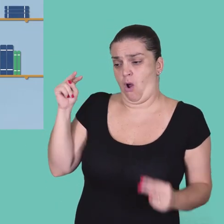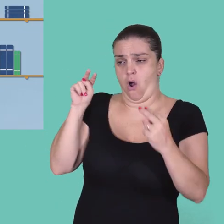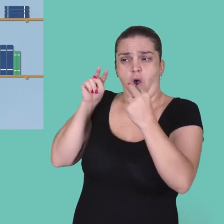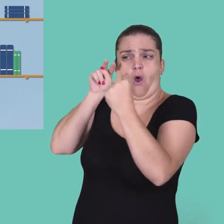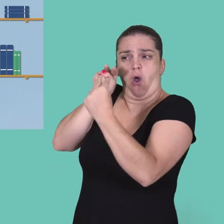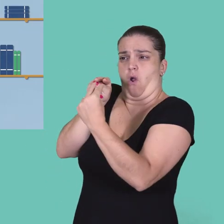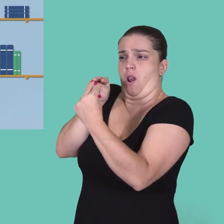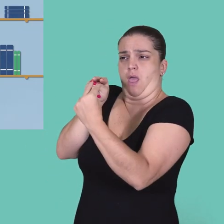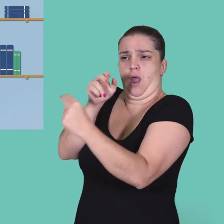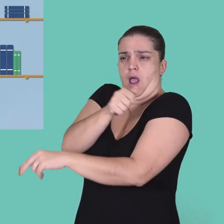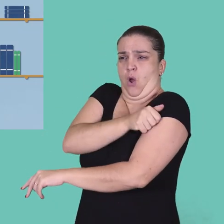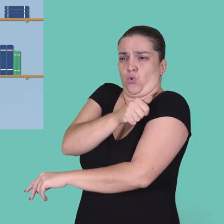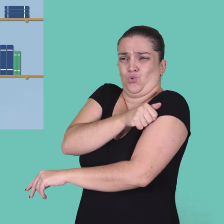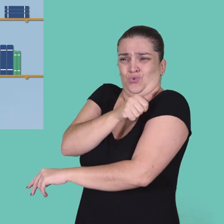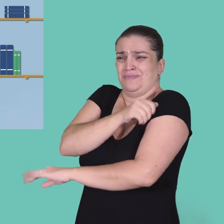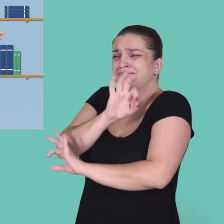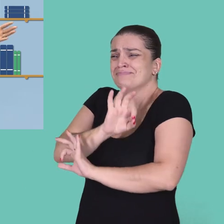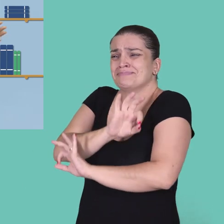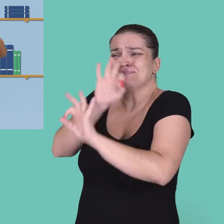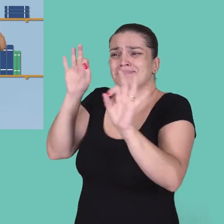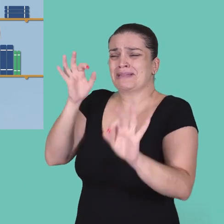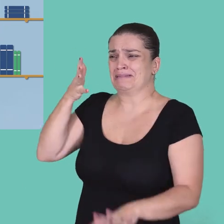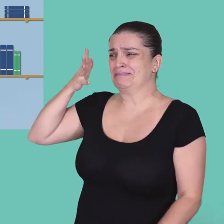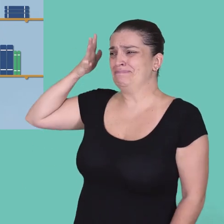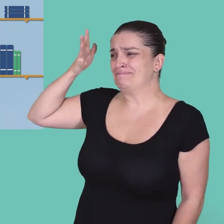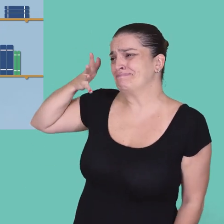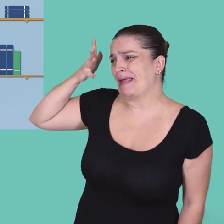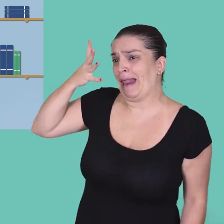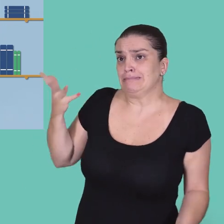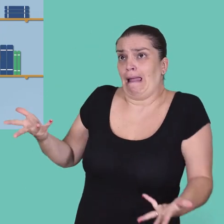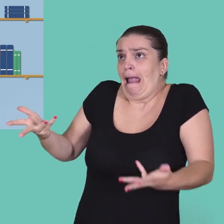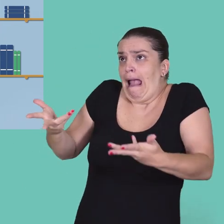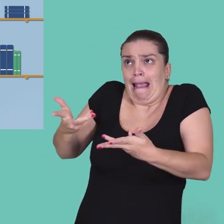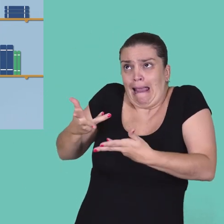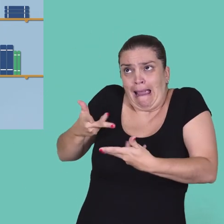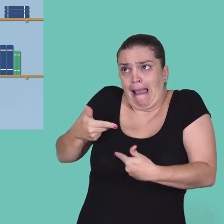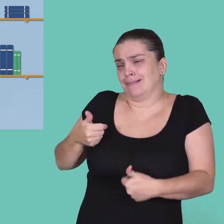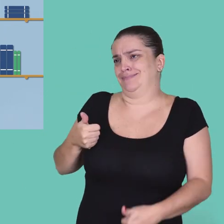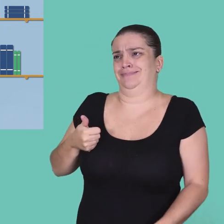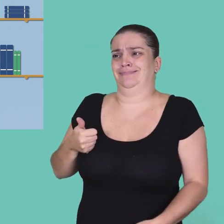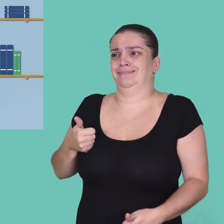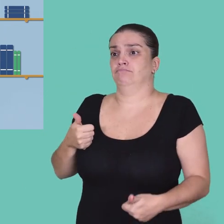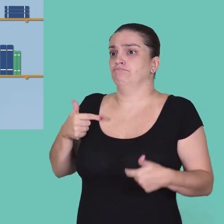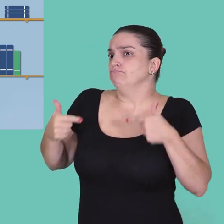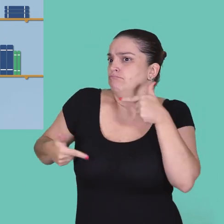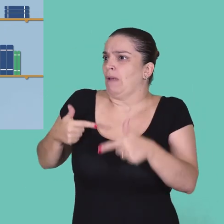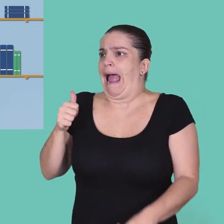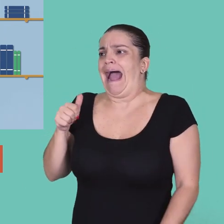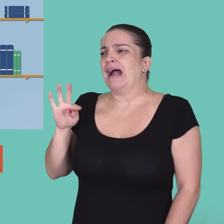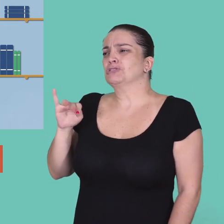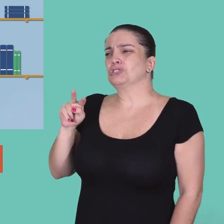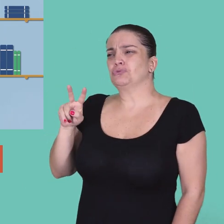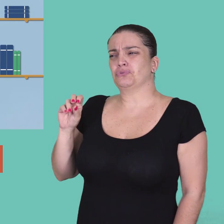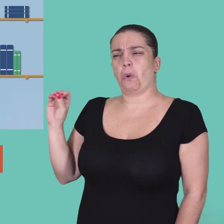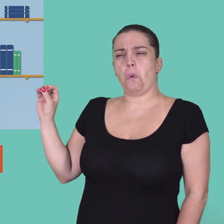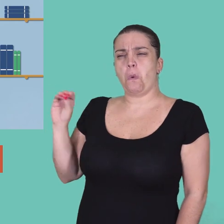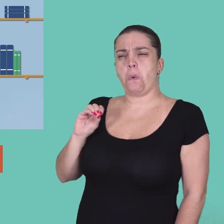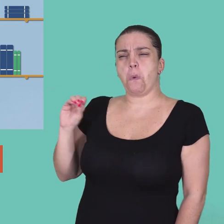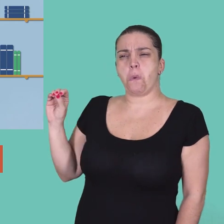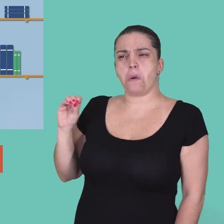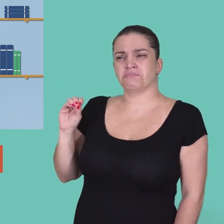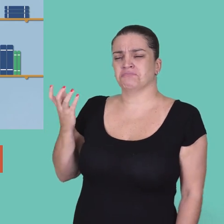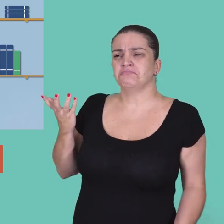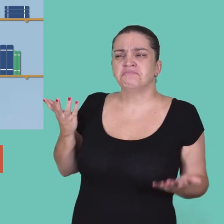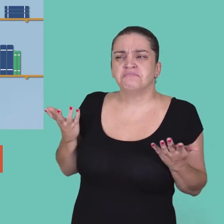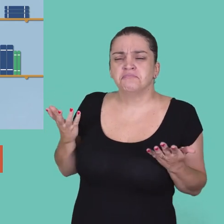no olho dos alunos. Muito menos eles dão conferências maravilhosas, muito menos eles são ativos, eles não têm nenhum